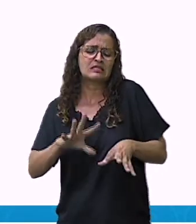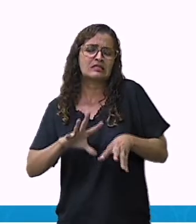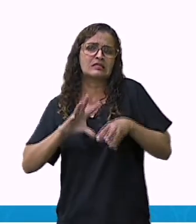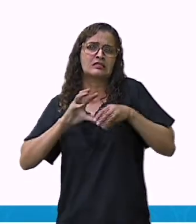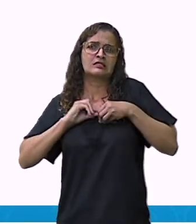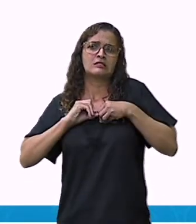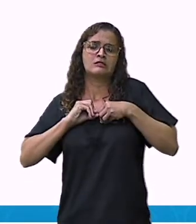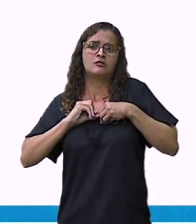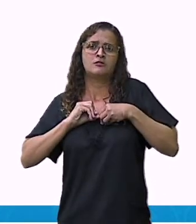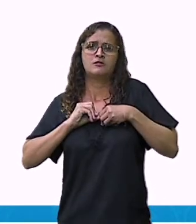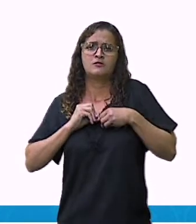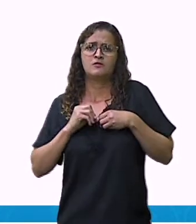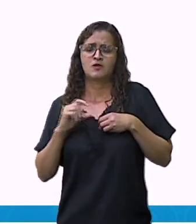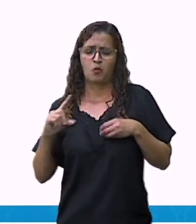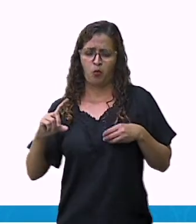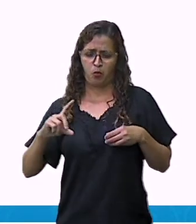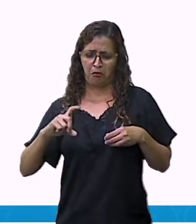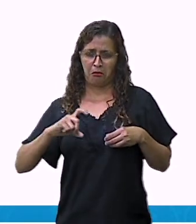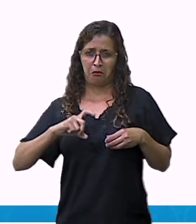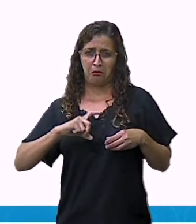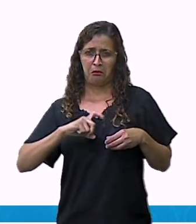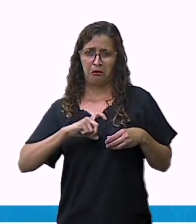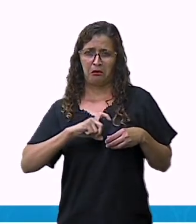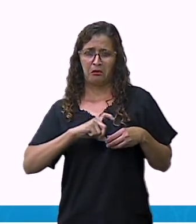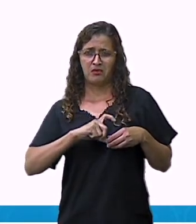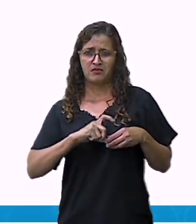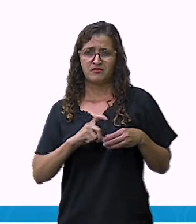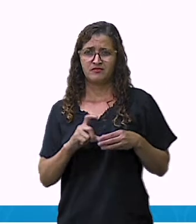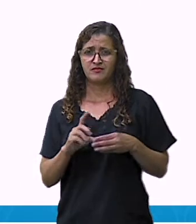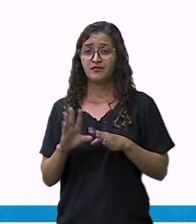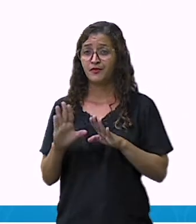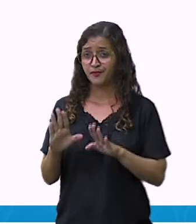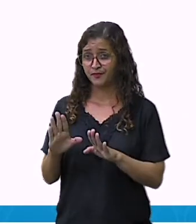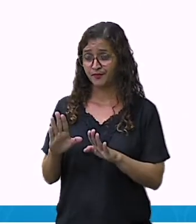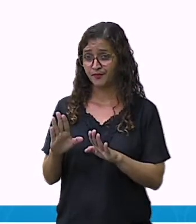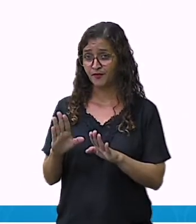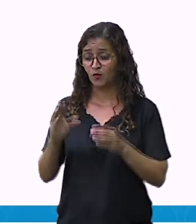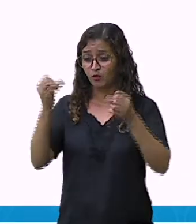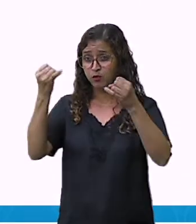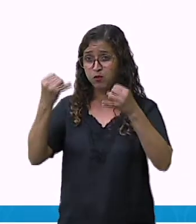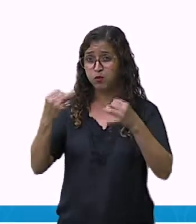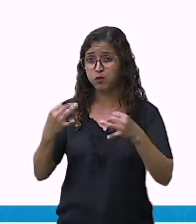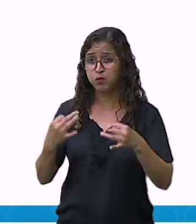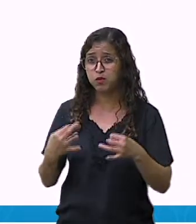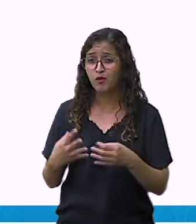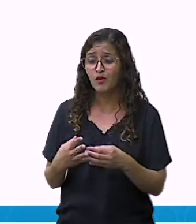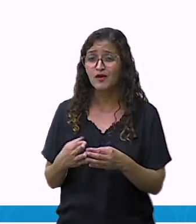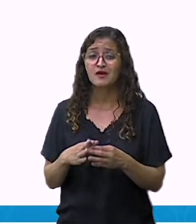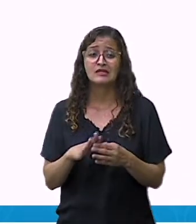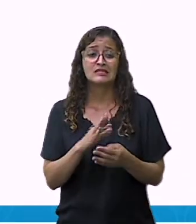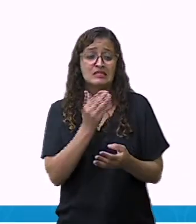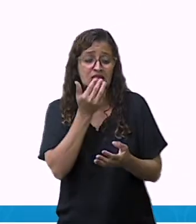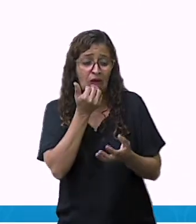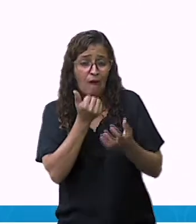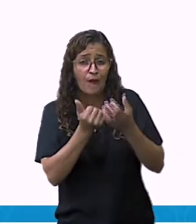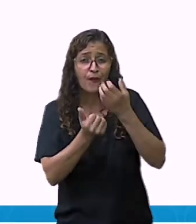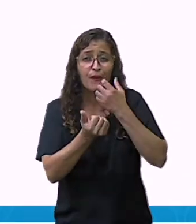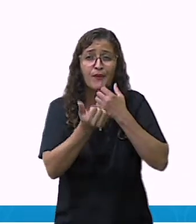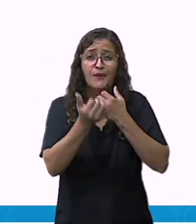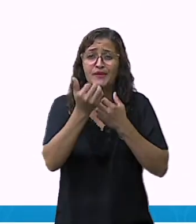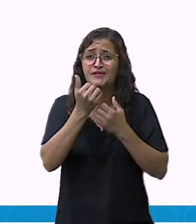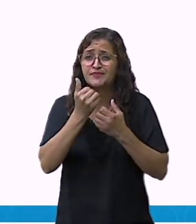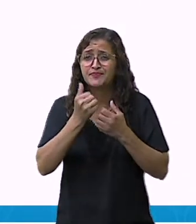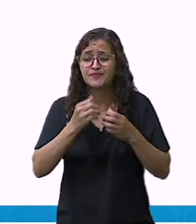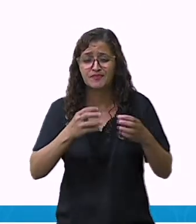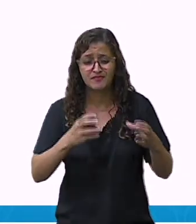contaminação por bactérias? Acontece da seguinte maneira. Ingestão de alimentos mal